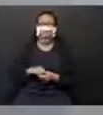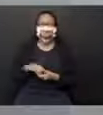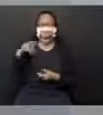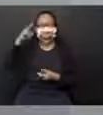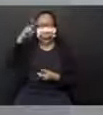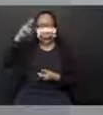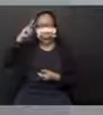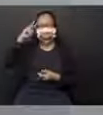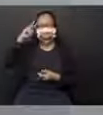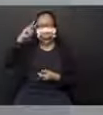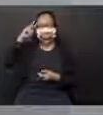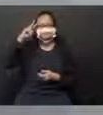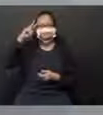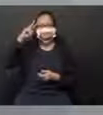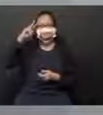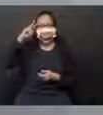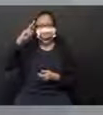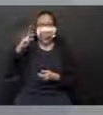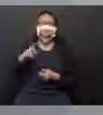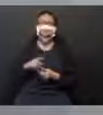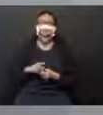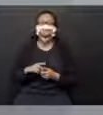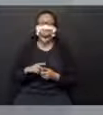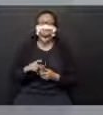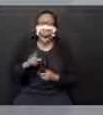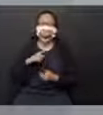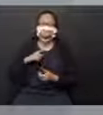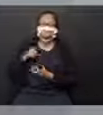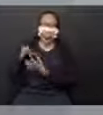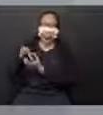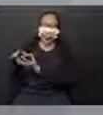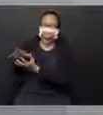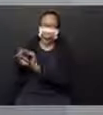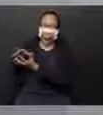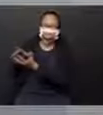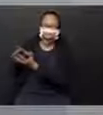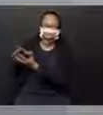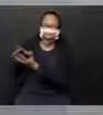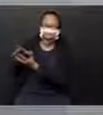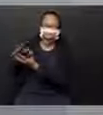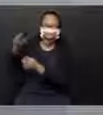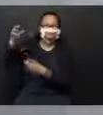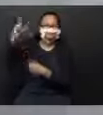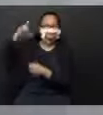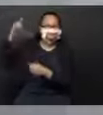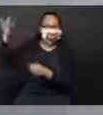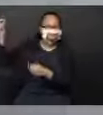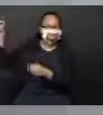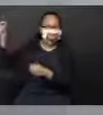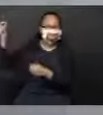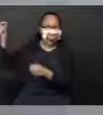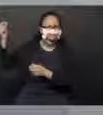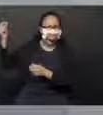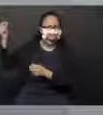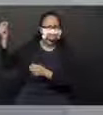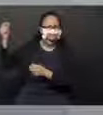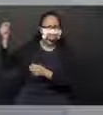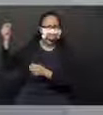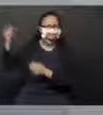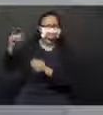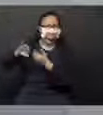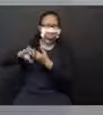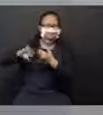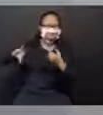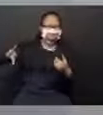história, existe uma cena em que a sombra do Peter Pan se descola dos seus pés e passa a ter vida própria.